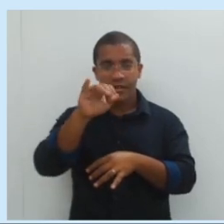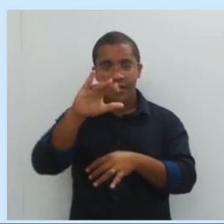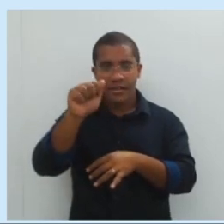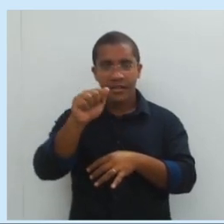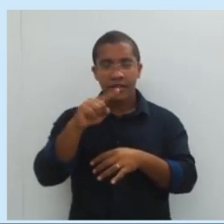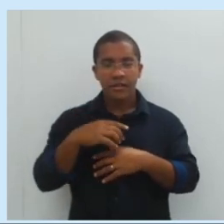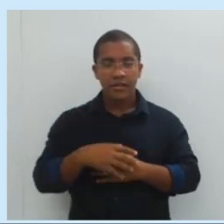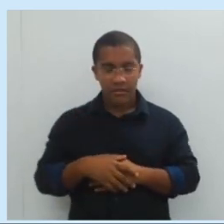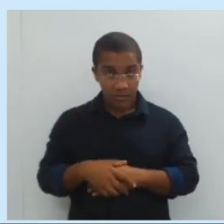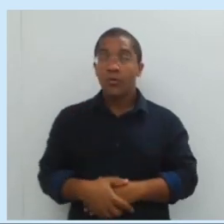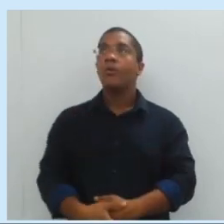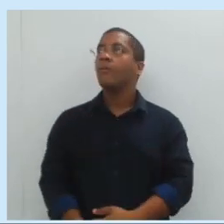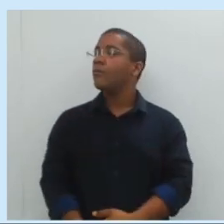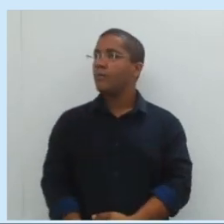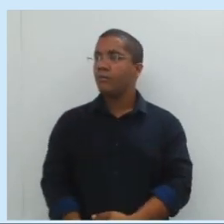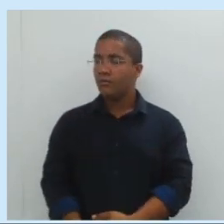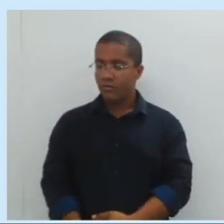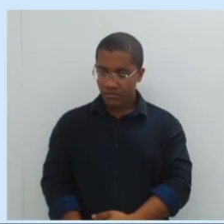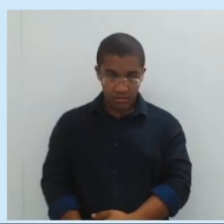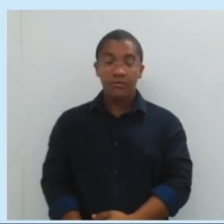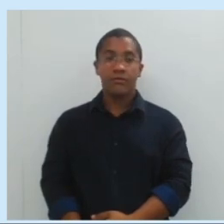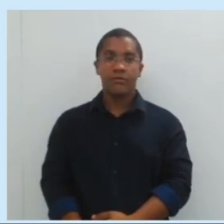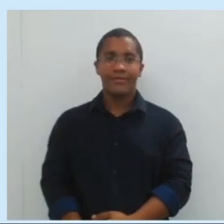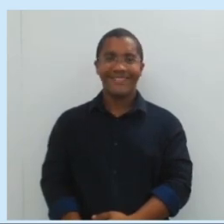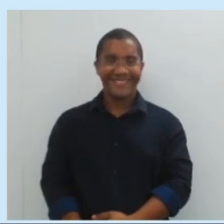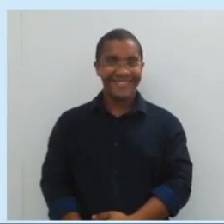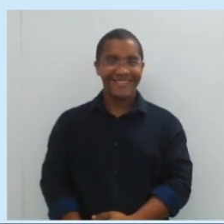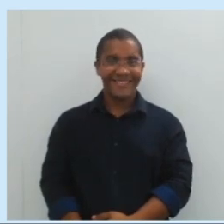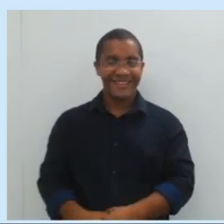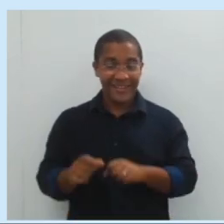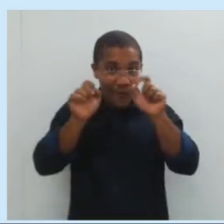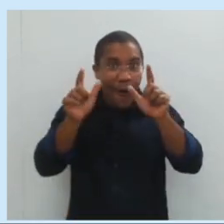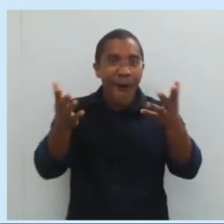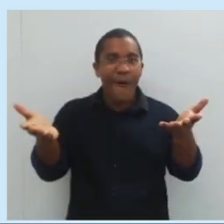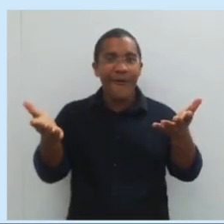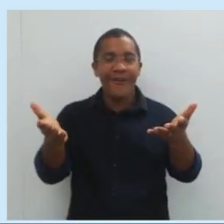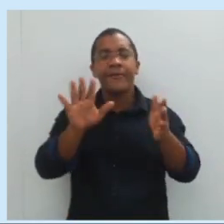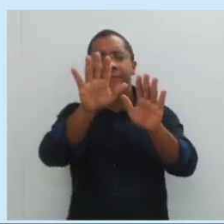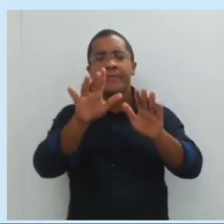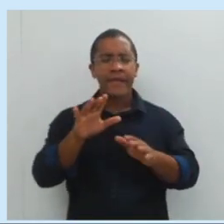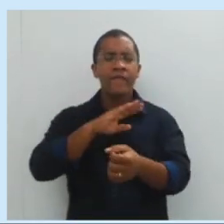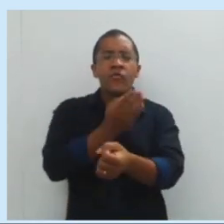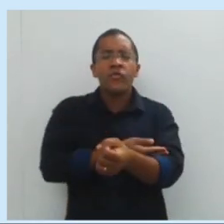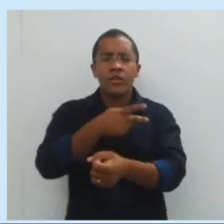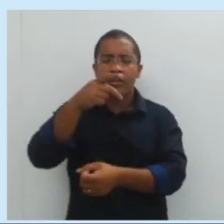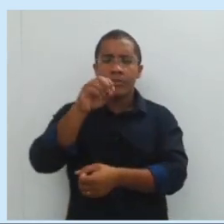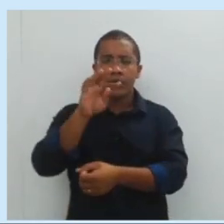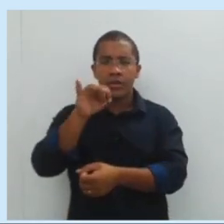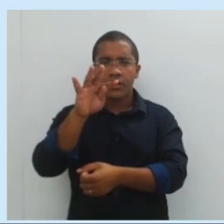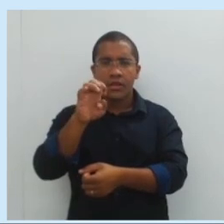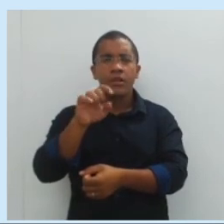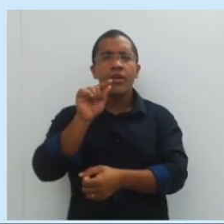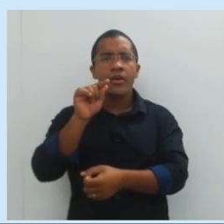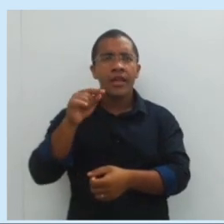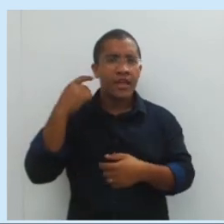que puxa pra baixo no cochilo. Olha o cochilo. Acorda, menino. E a força potente,